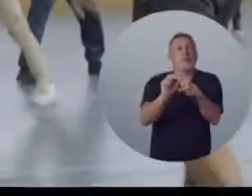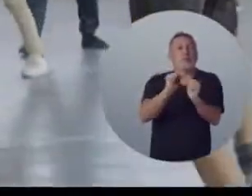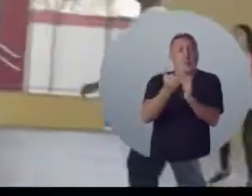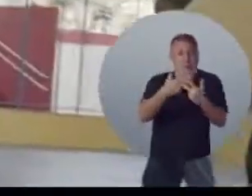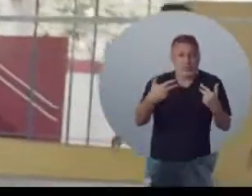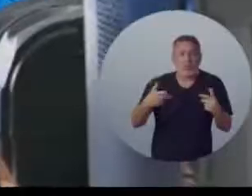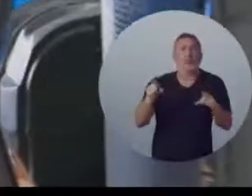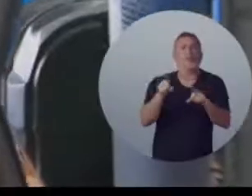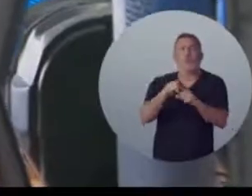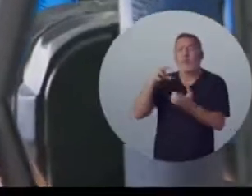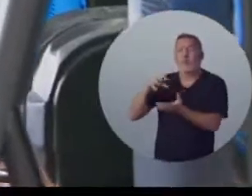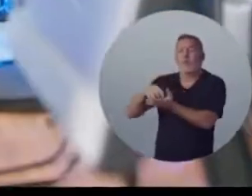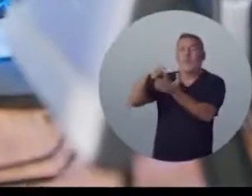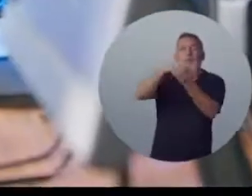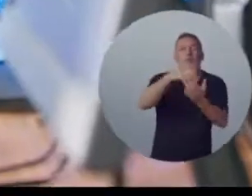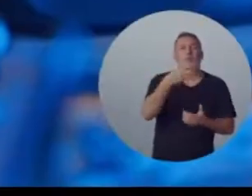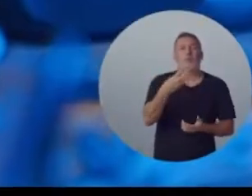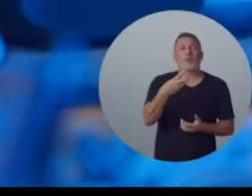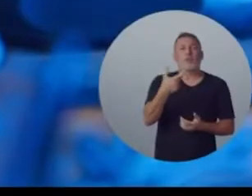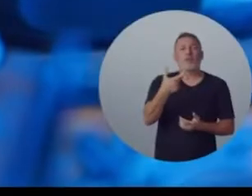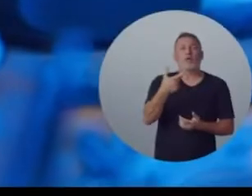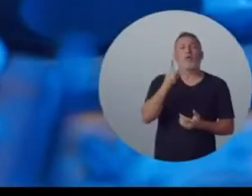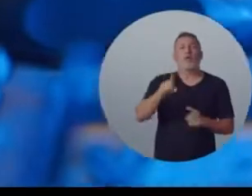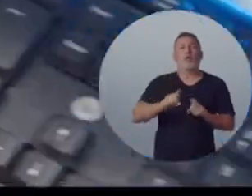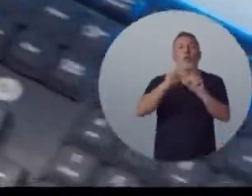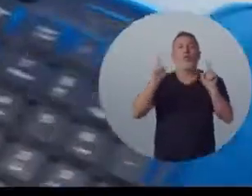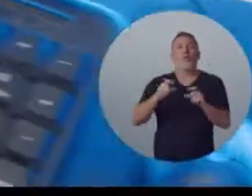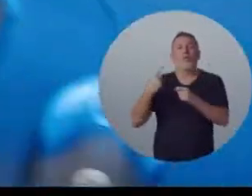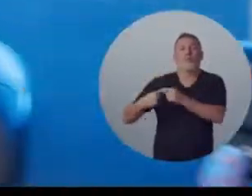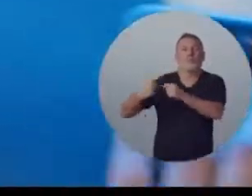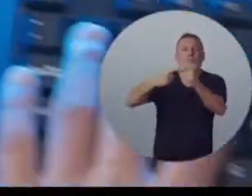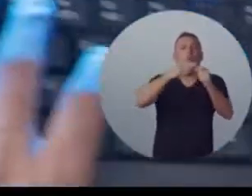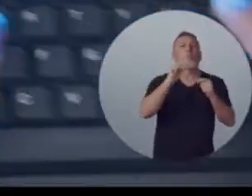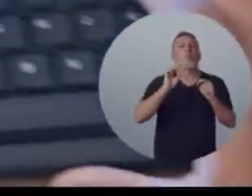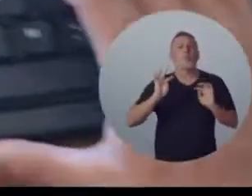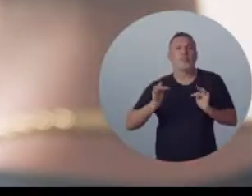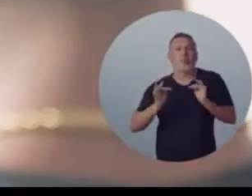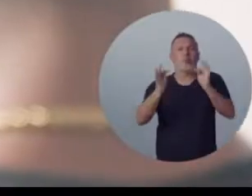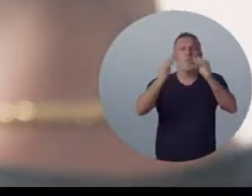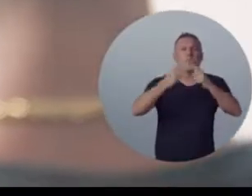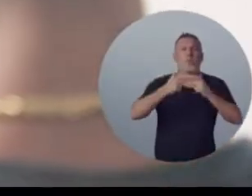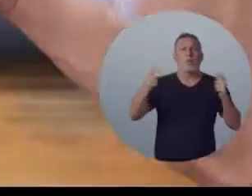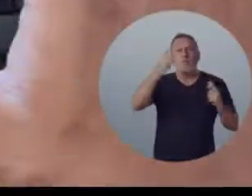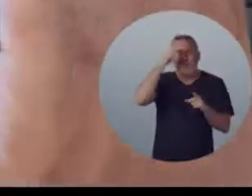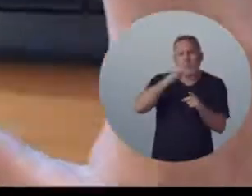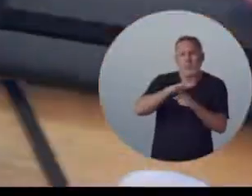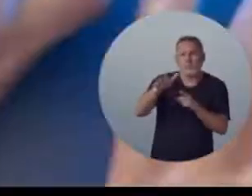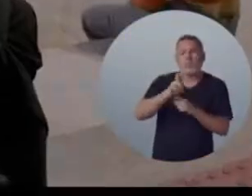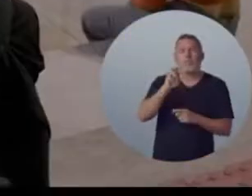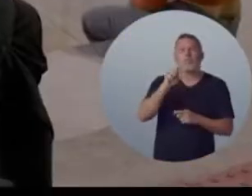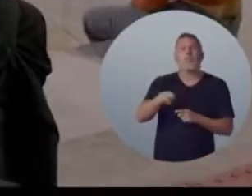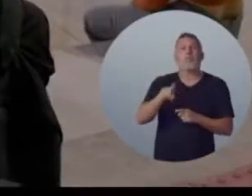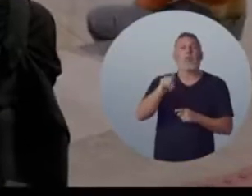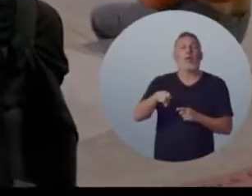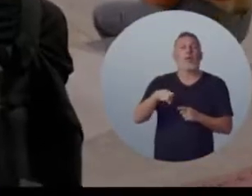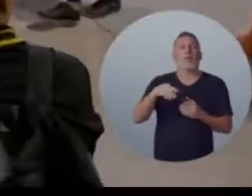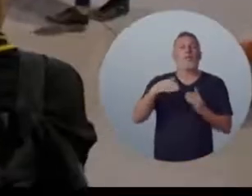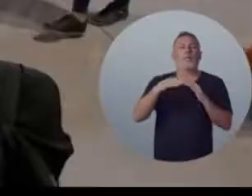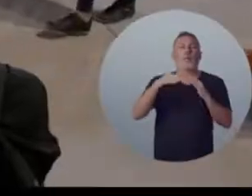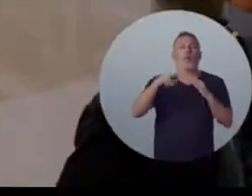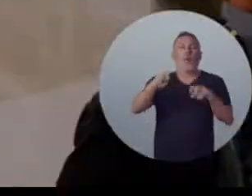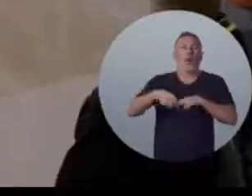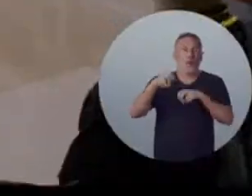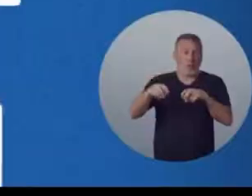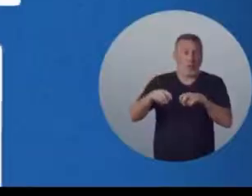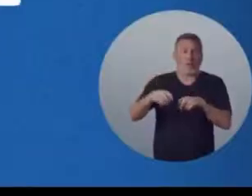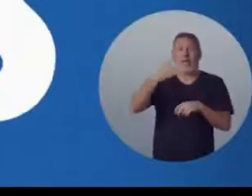poliesportivos e criou 32 centros digitais em 29 municípios, com acesso à tecnologia para mais de 5 mil jovens